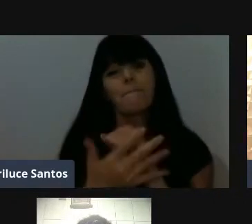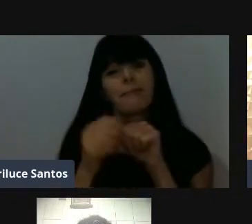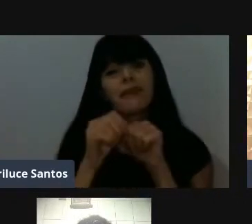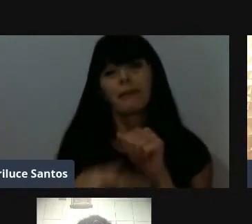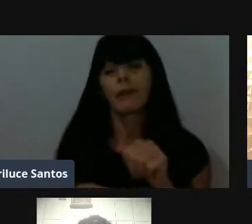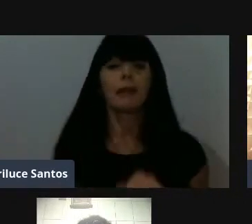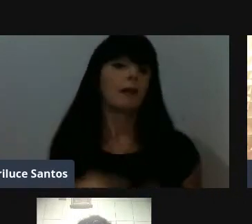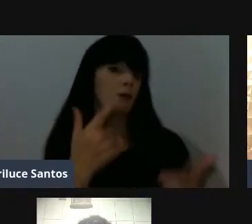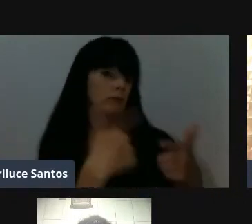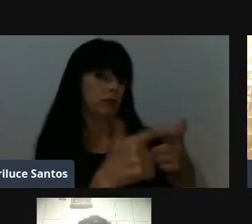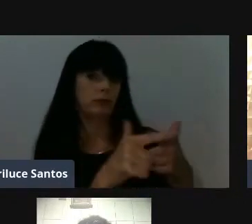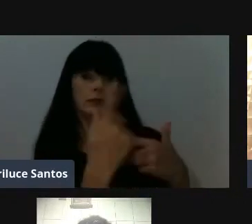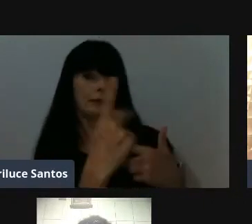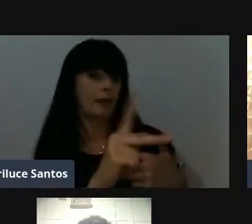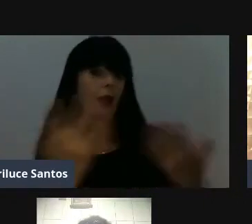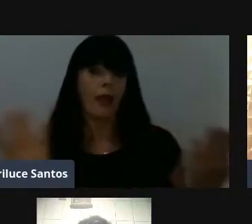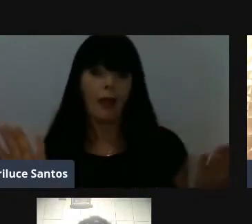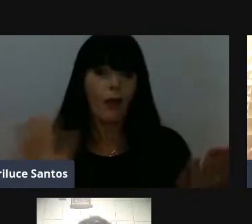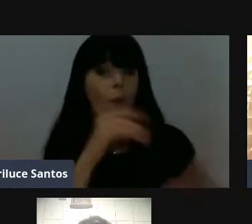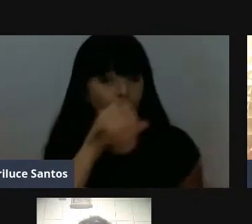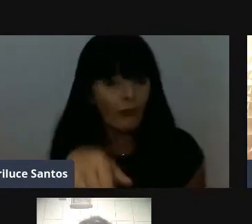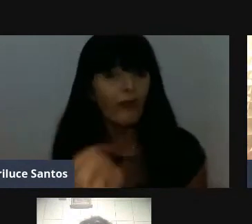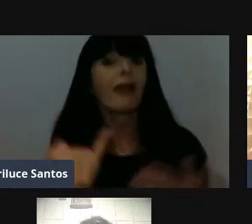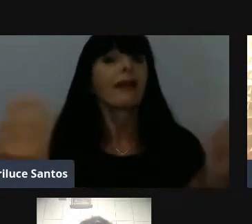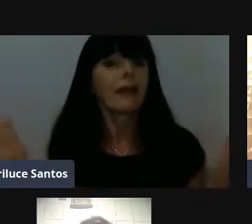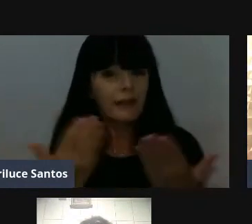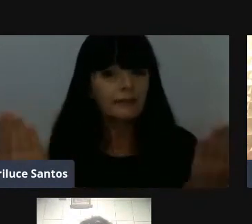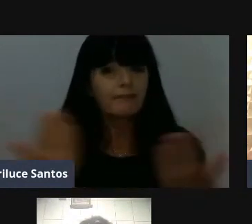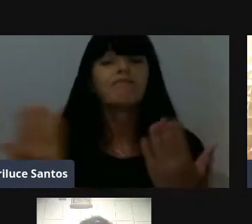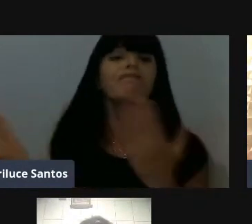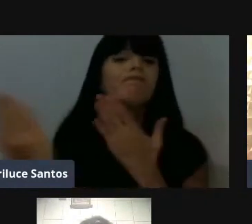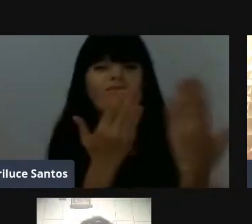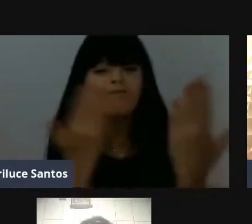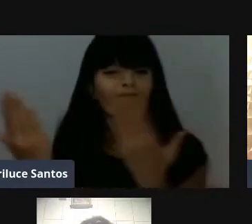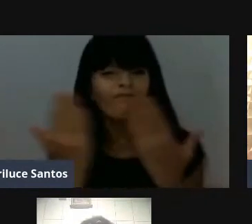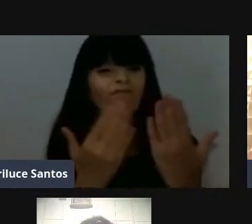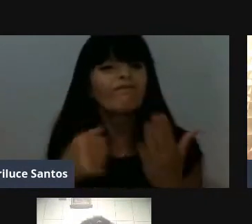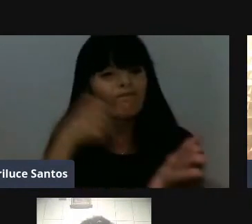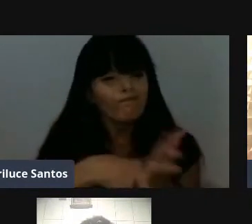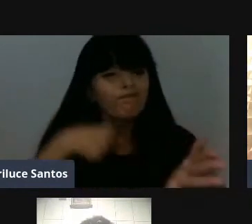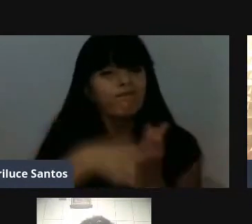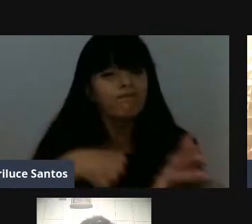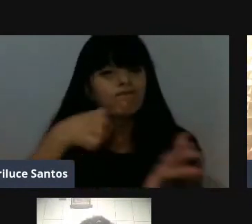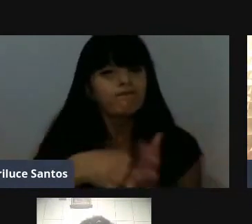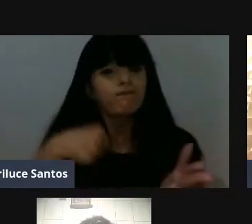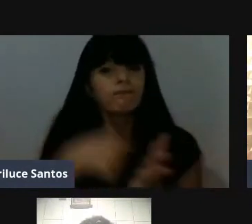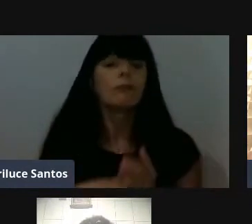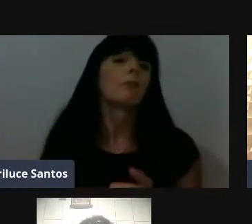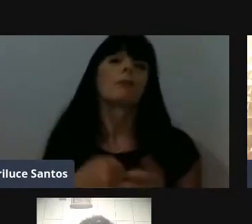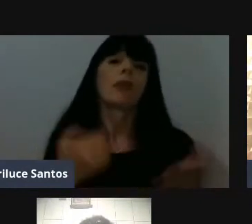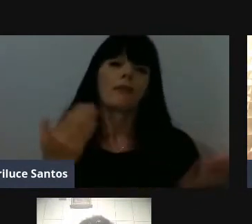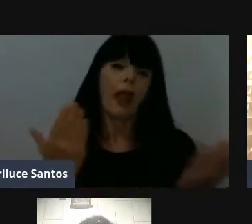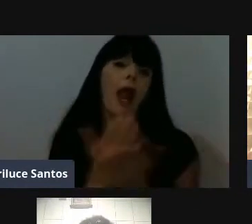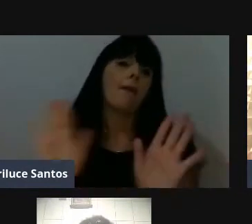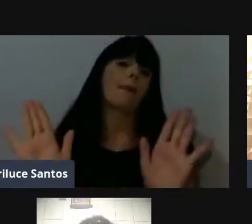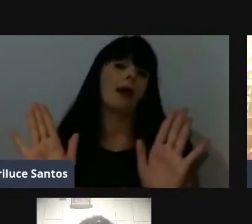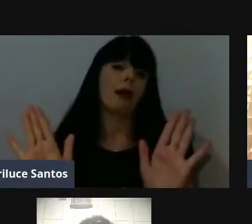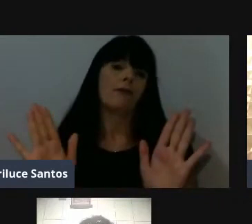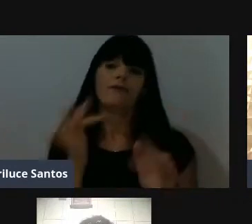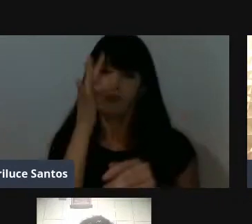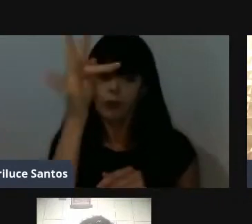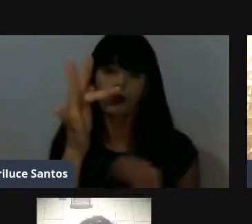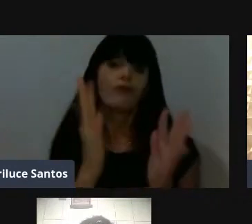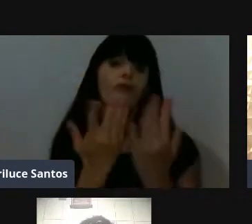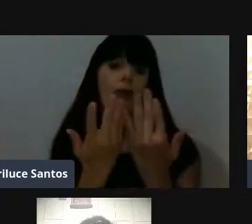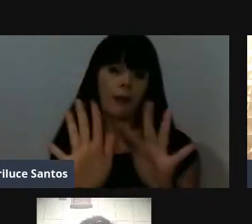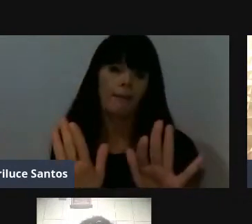aproveita esse momento agora, estude, dê o seu melhor, dê o seu máximo, que vai passar, a pandemia vai passar e